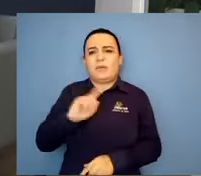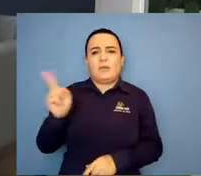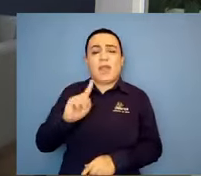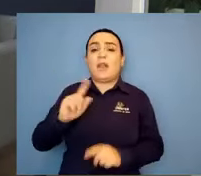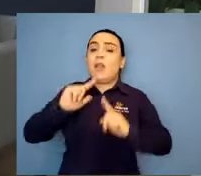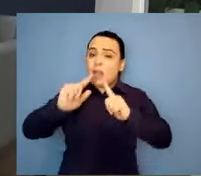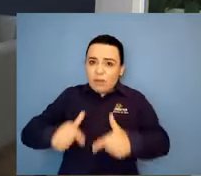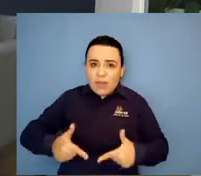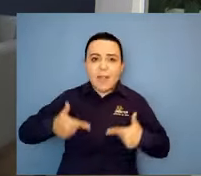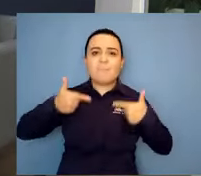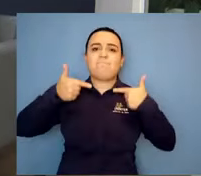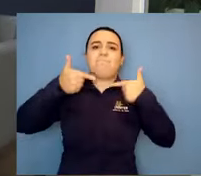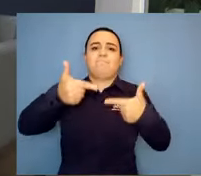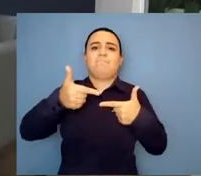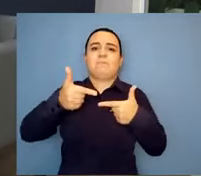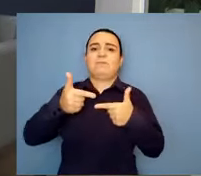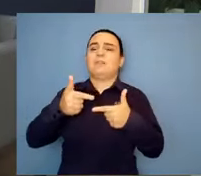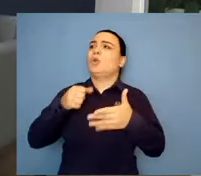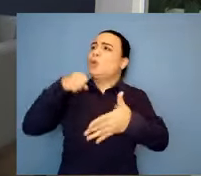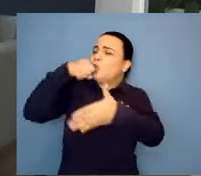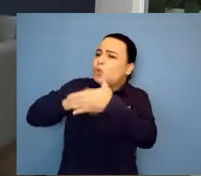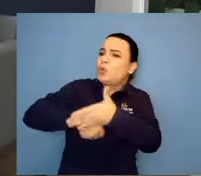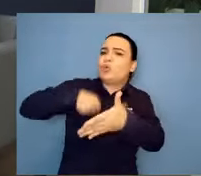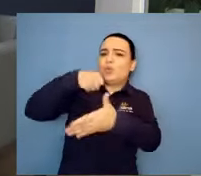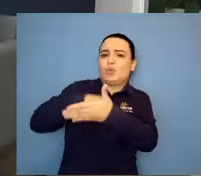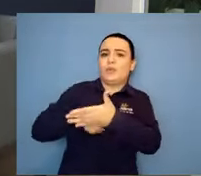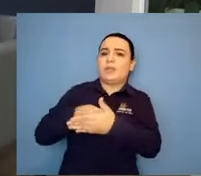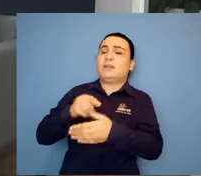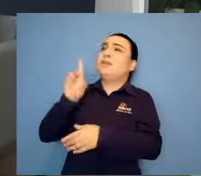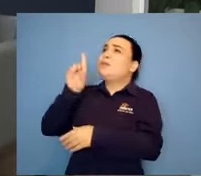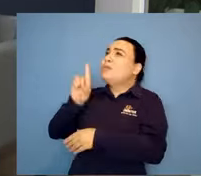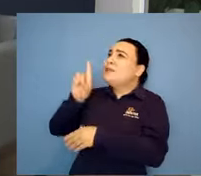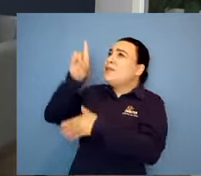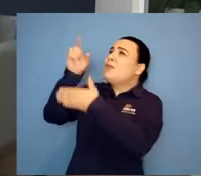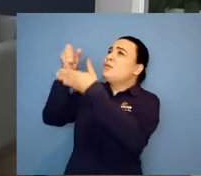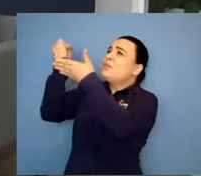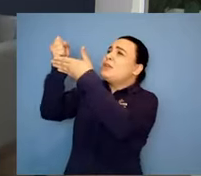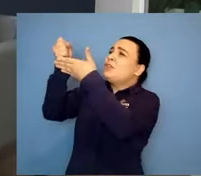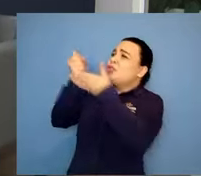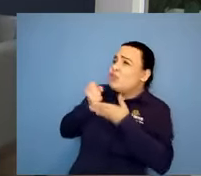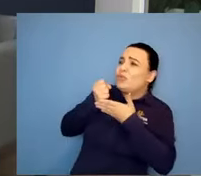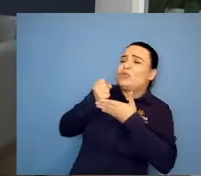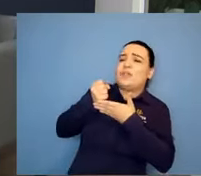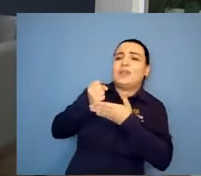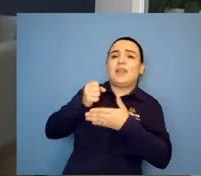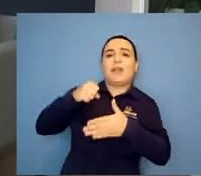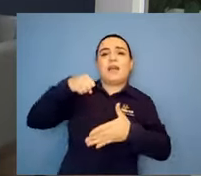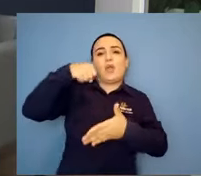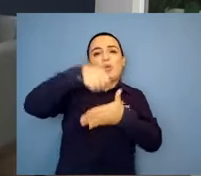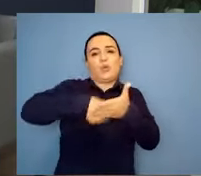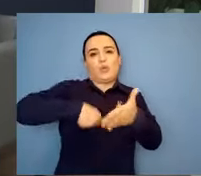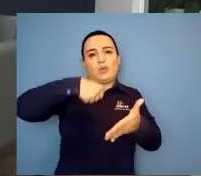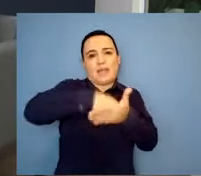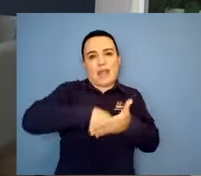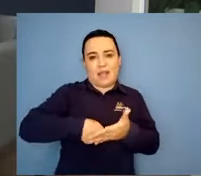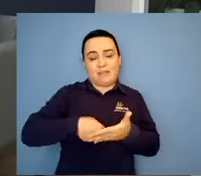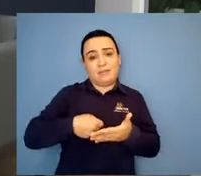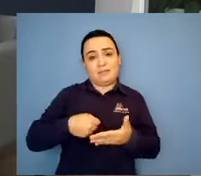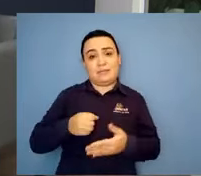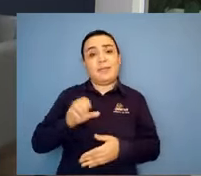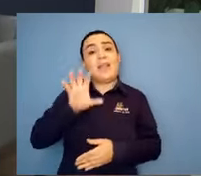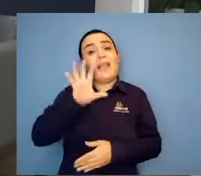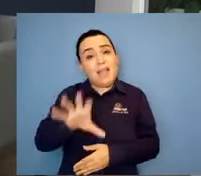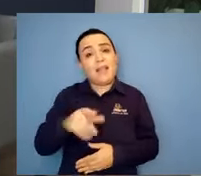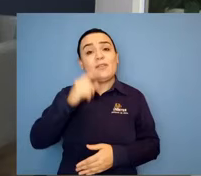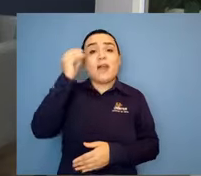E é amor à causa. E vou te contar que pra fazer tudo isso é um dom. Eu falo que tem que ter um dom pra fazer todo